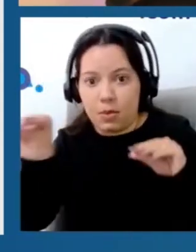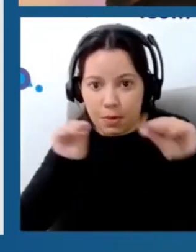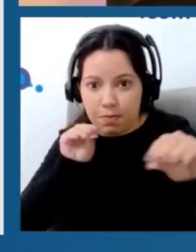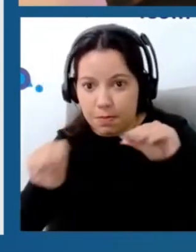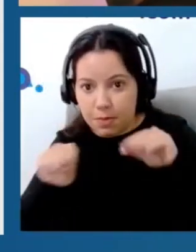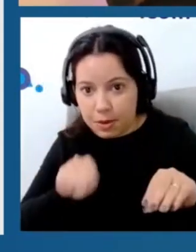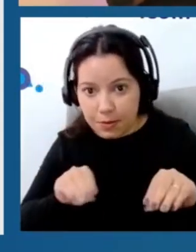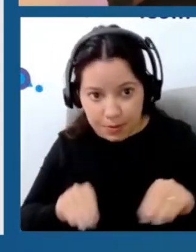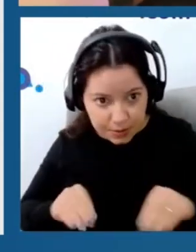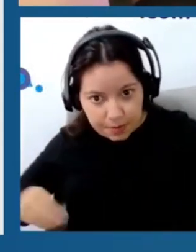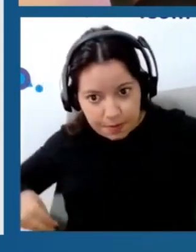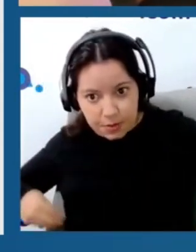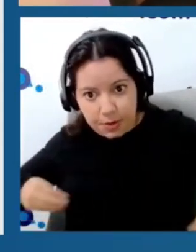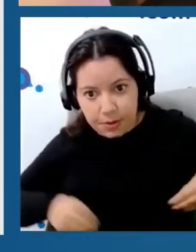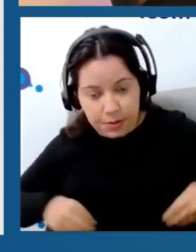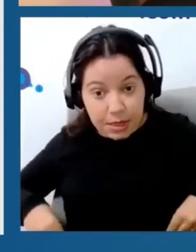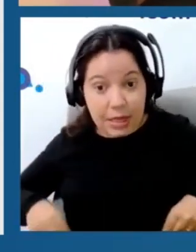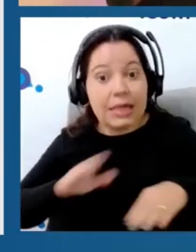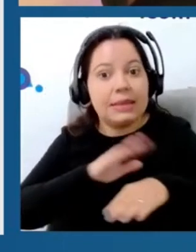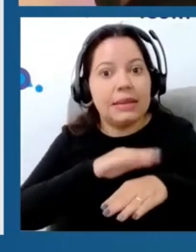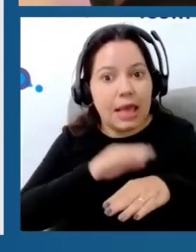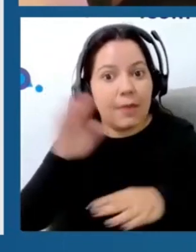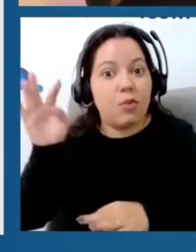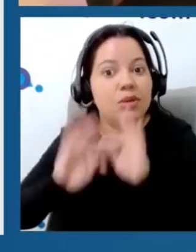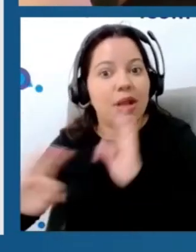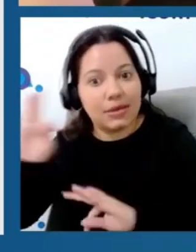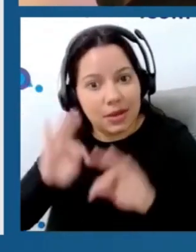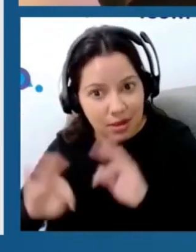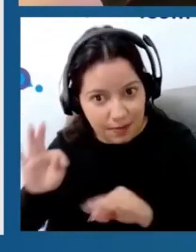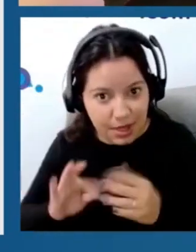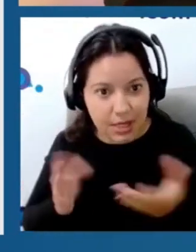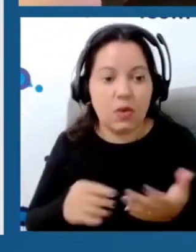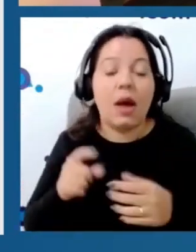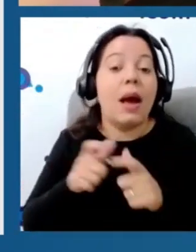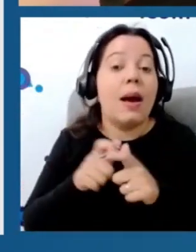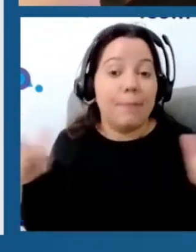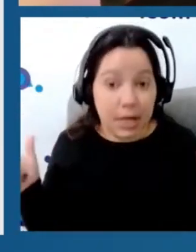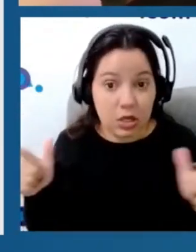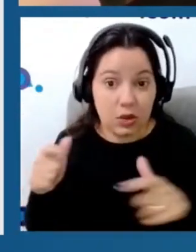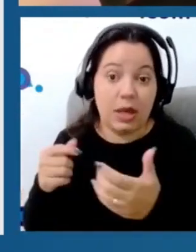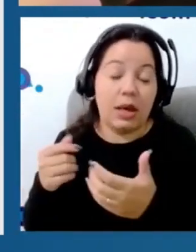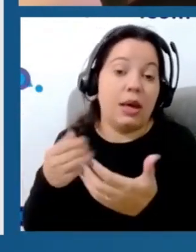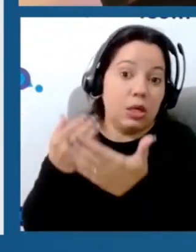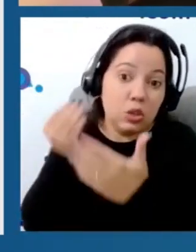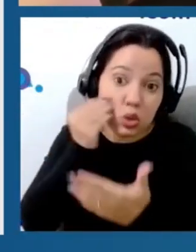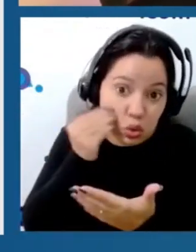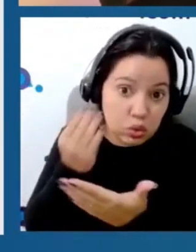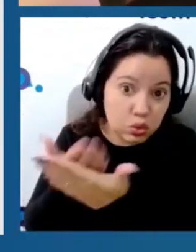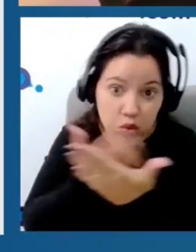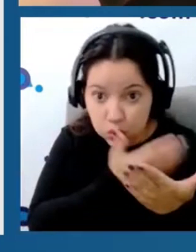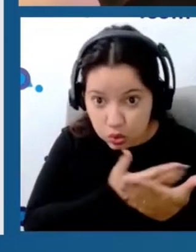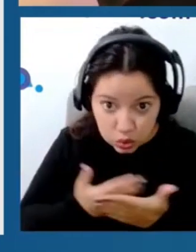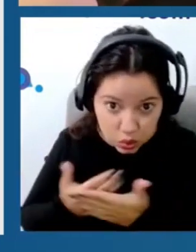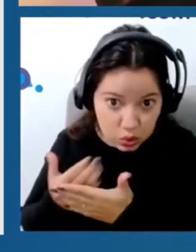duração e a frequência do tratamento. Então, queria ressaltar para vocês que a maioria dos ensaios clínicos incluídos nessas revisões sistemáticas que eu apresentei para